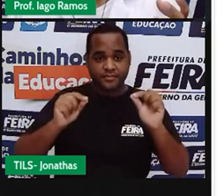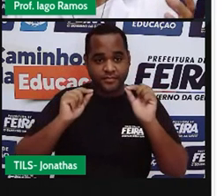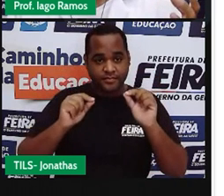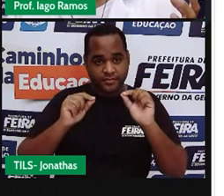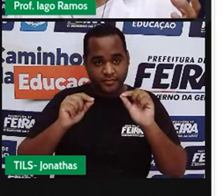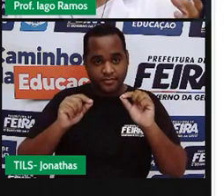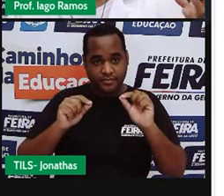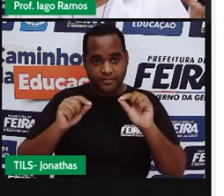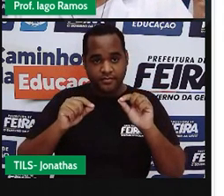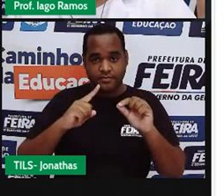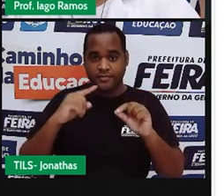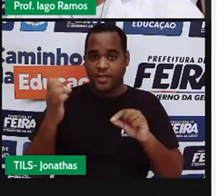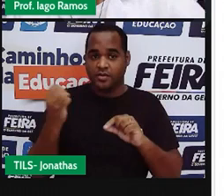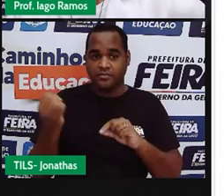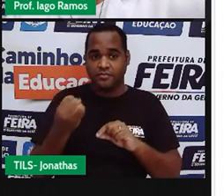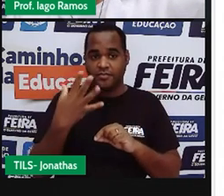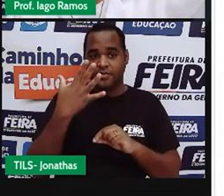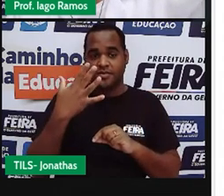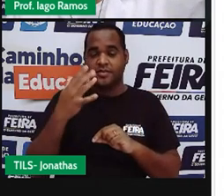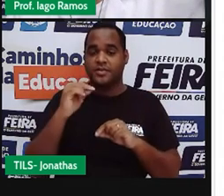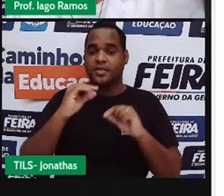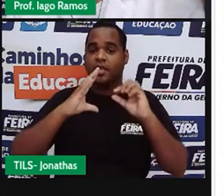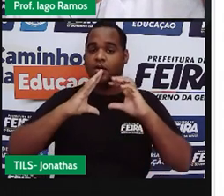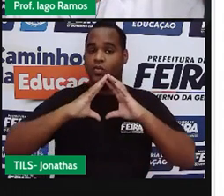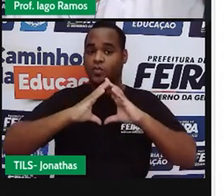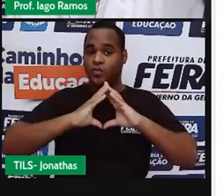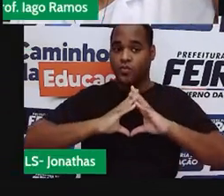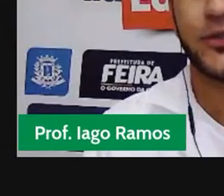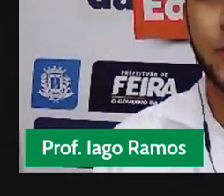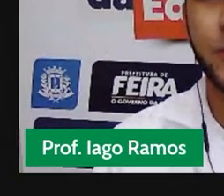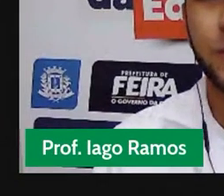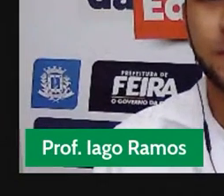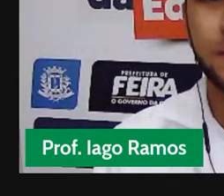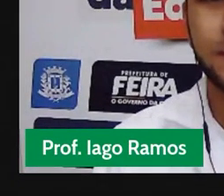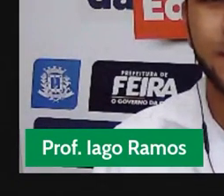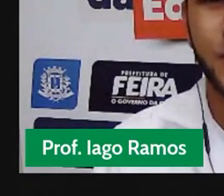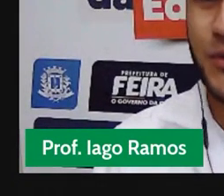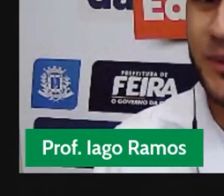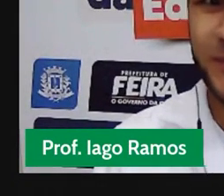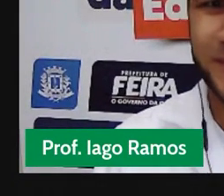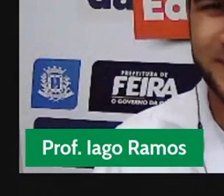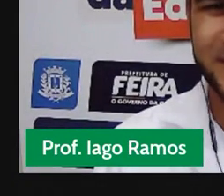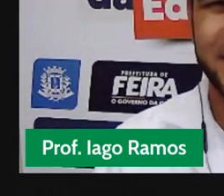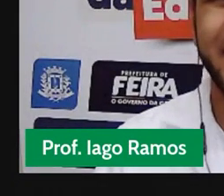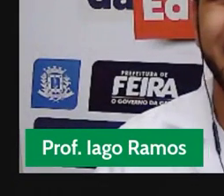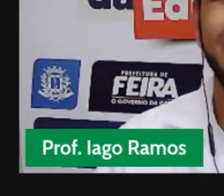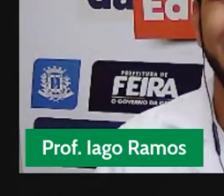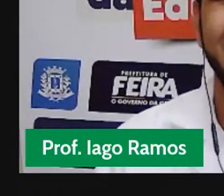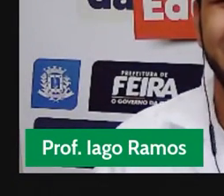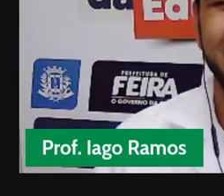fazer a nossa mágica desaparecendo essa tela em 3, 2, 1, sumiu.